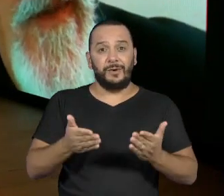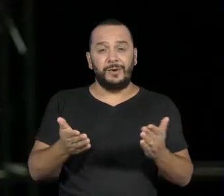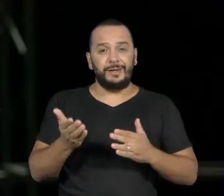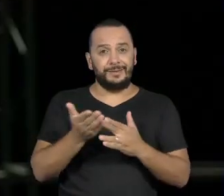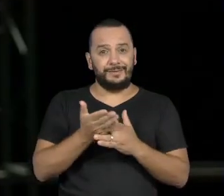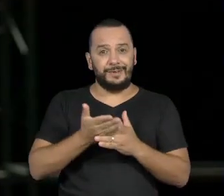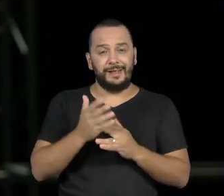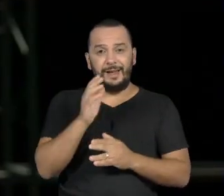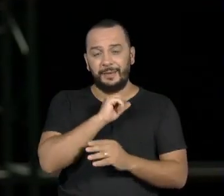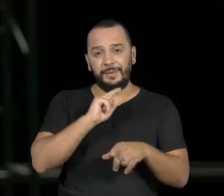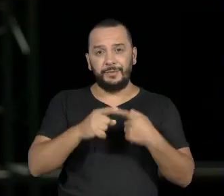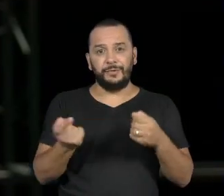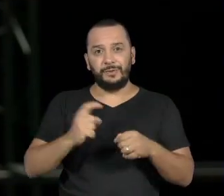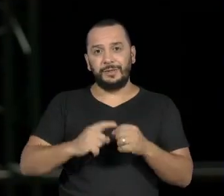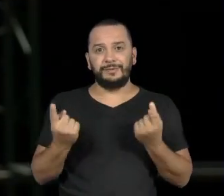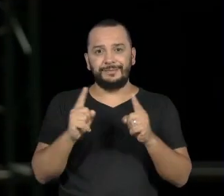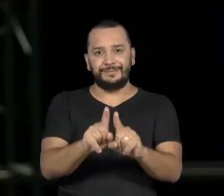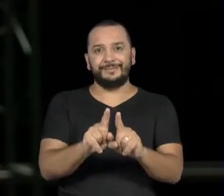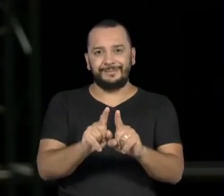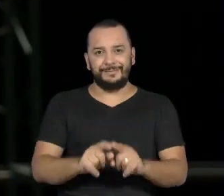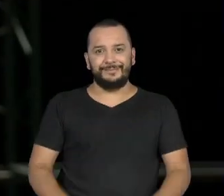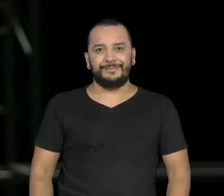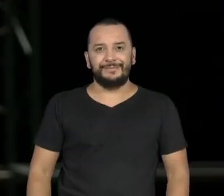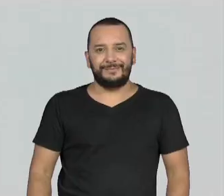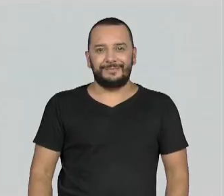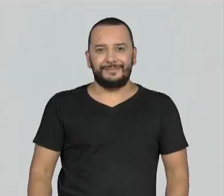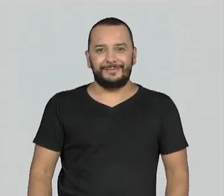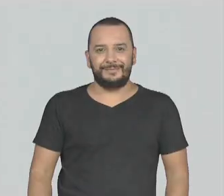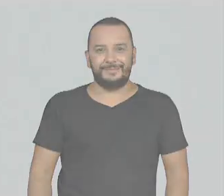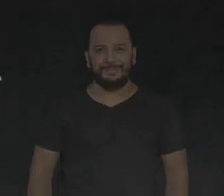uma pequena pausa e voltamos já com o Persona de hoje.